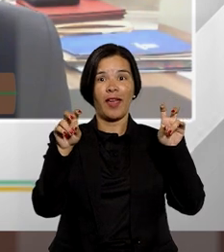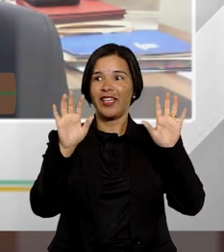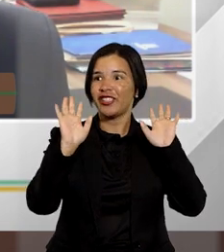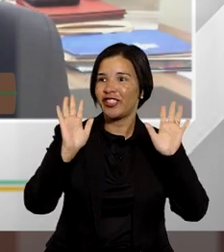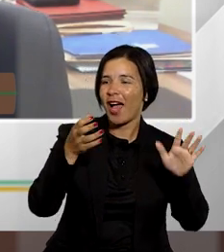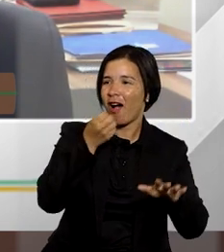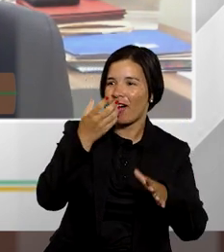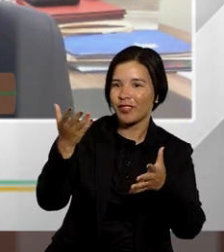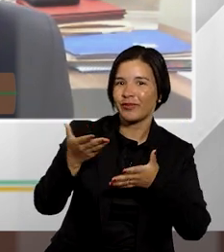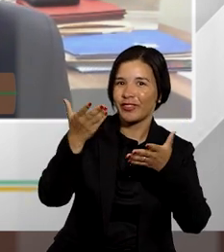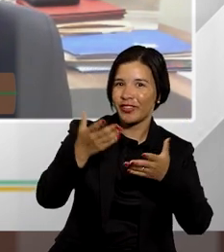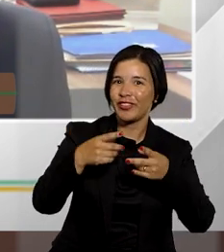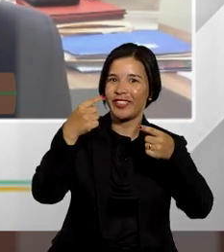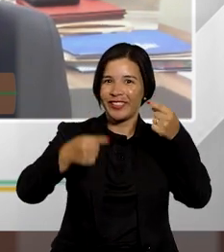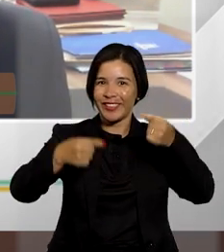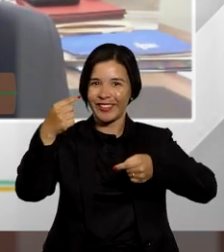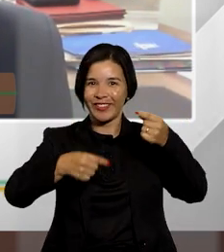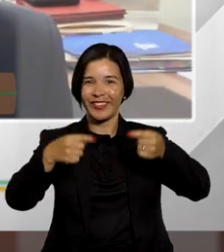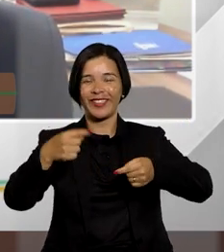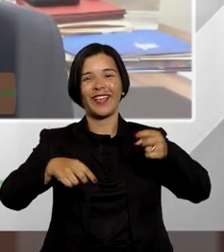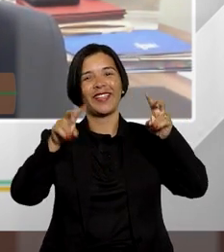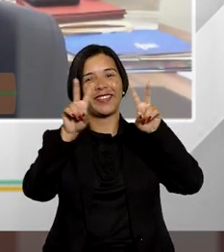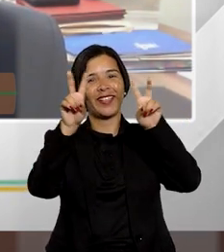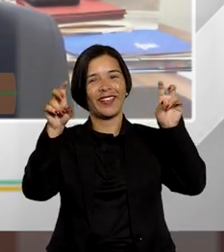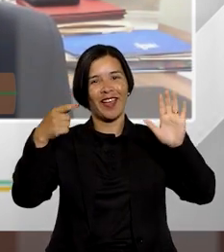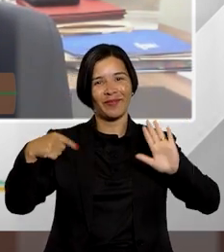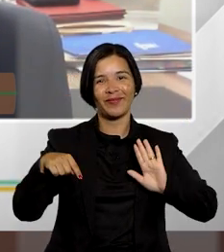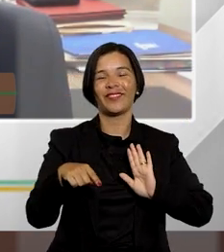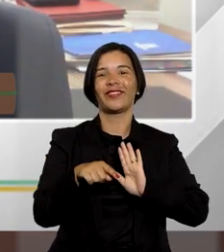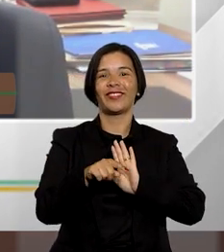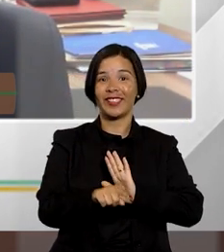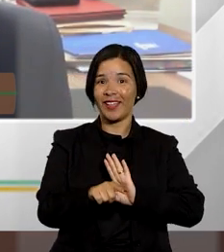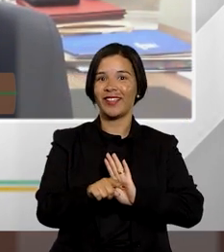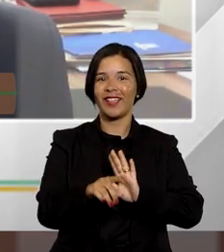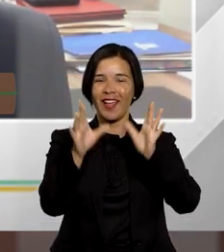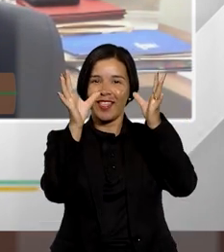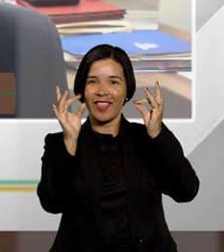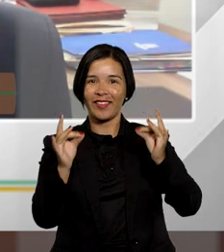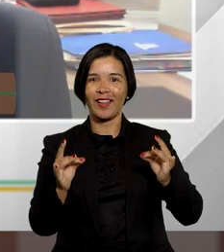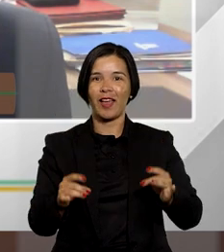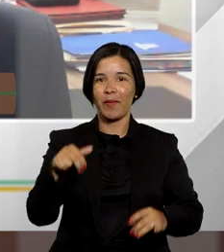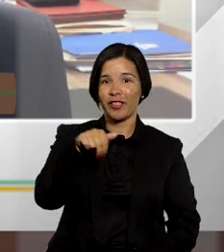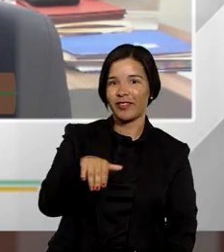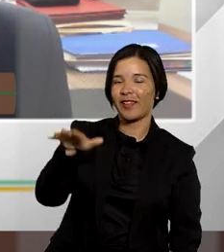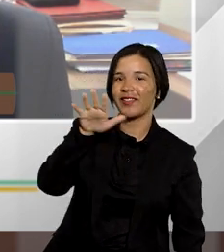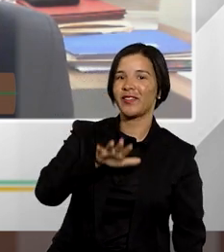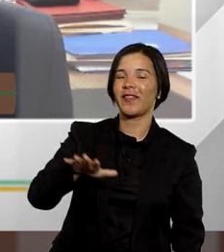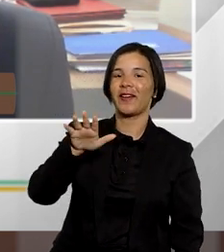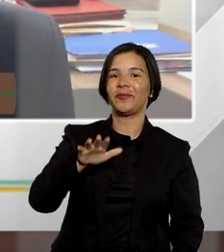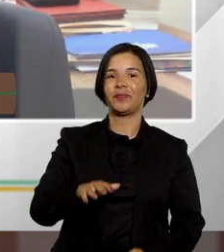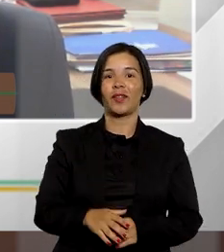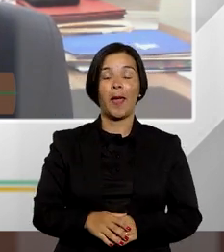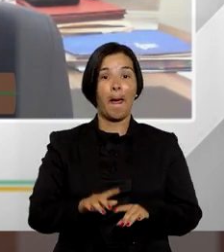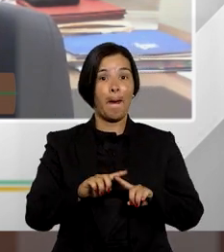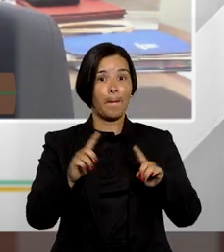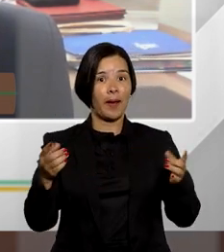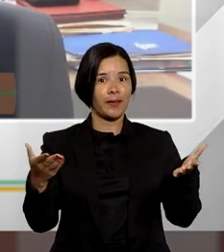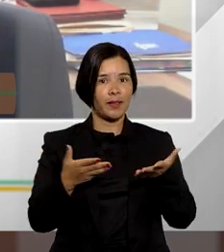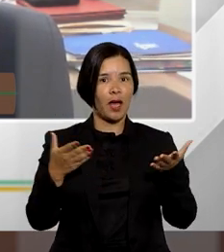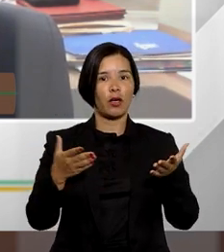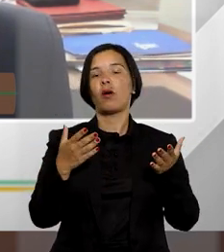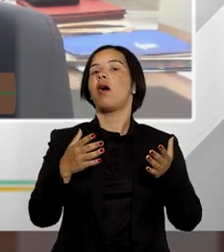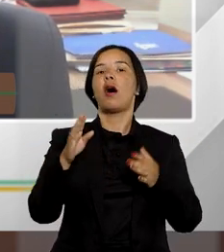fica o convite né Rafael pra gente debater sobre esse tema com muito mais profundidade e com detalhamento do âmbito nacional mas atualmente